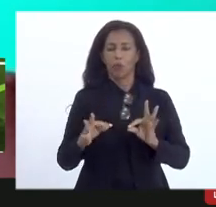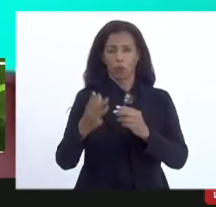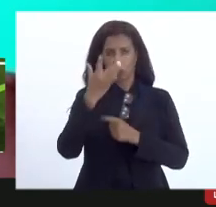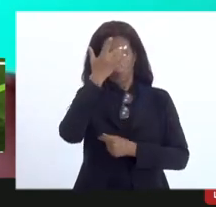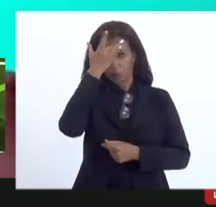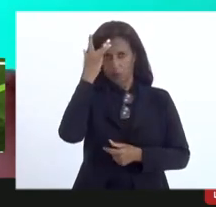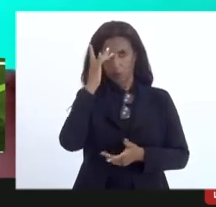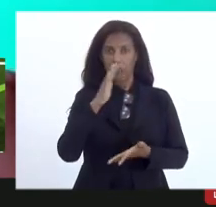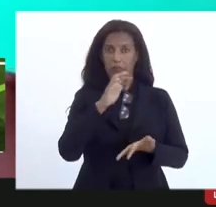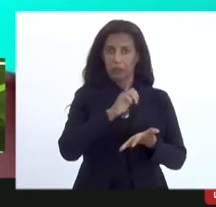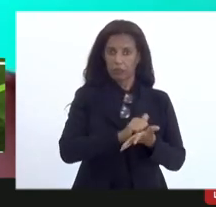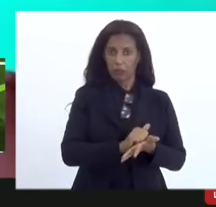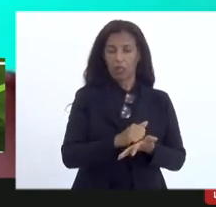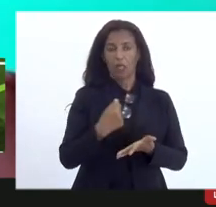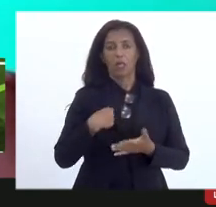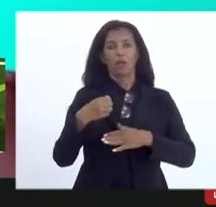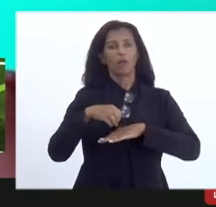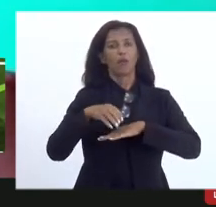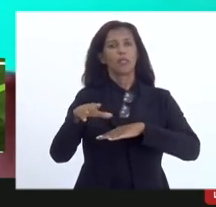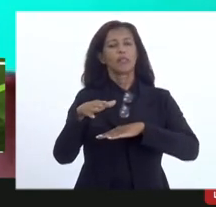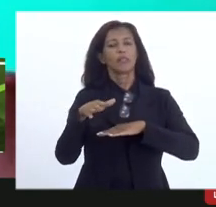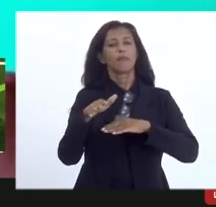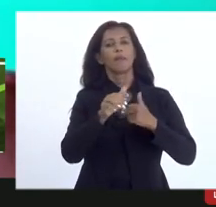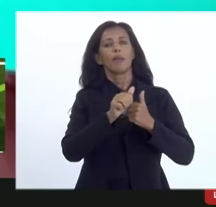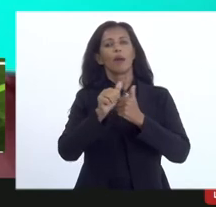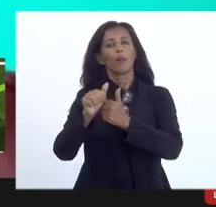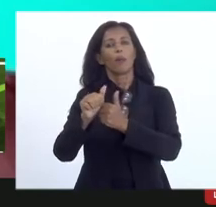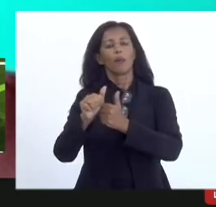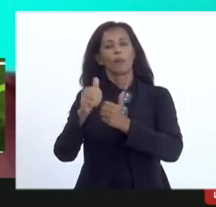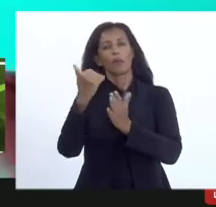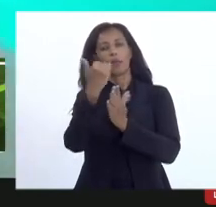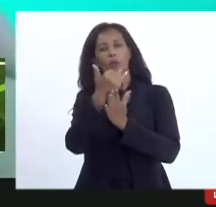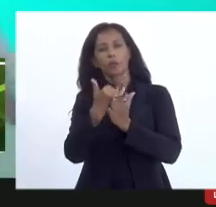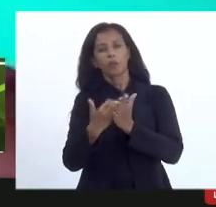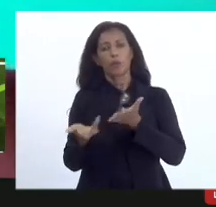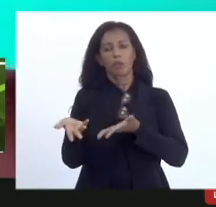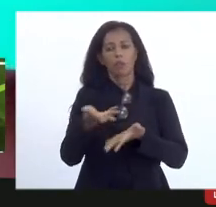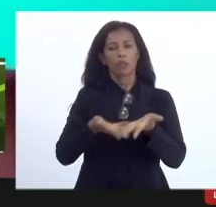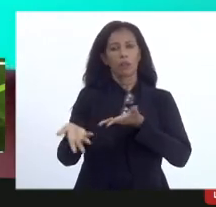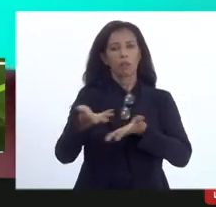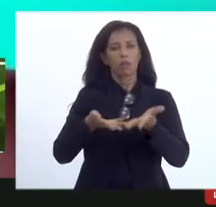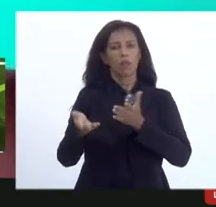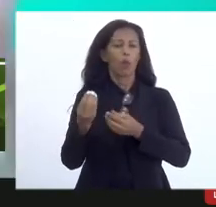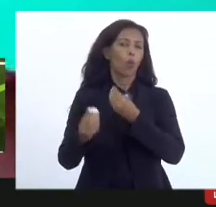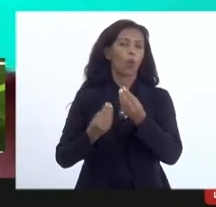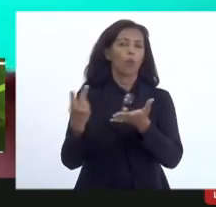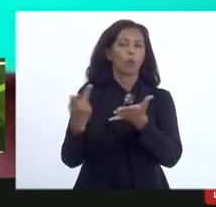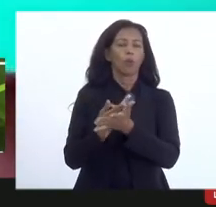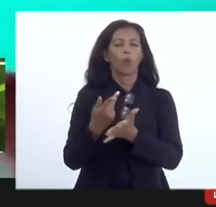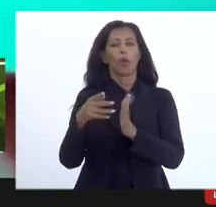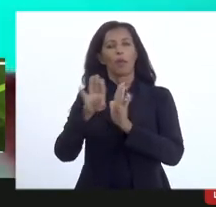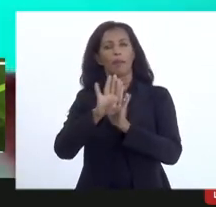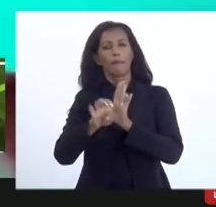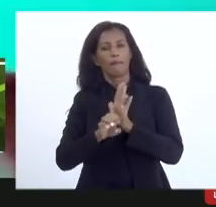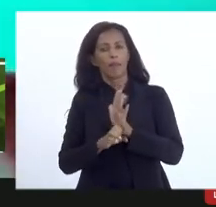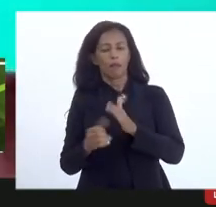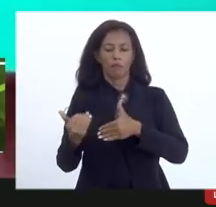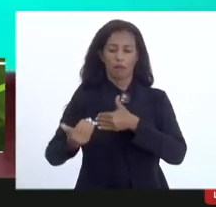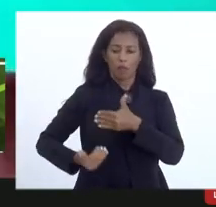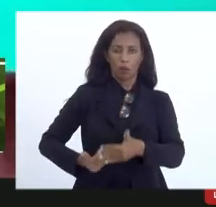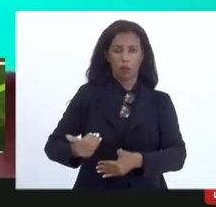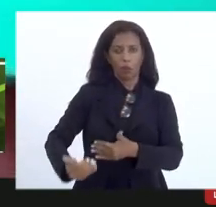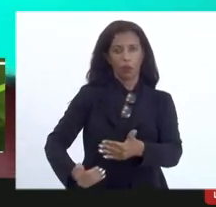pessoas que se cadastraram vão receber o acompanhamento da tramitação, como estão dando as emendas, as rotações ao longo